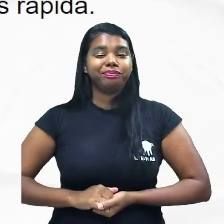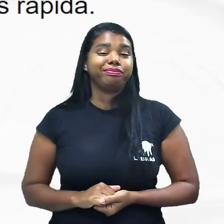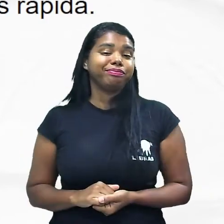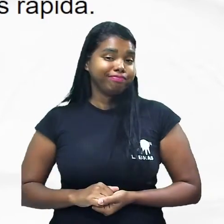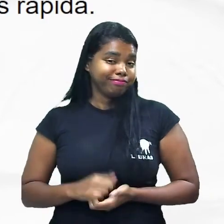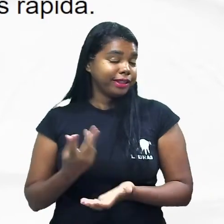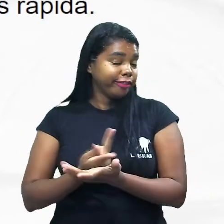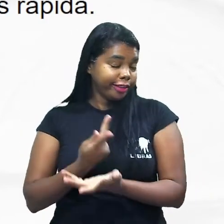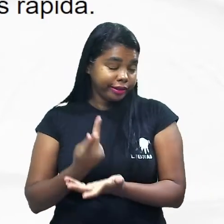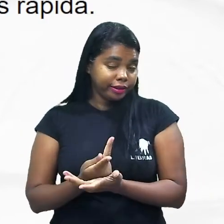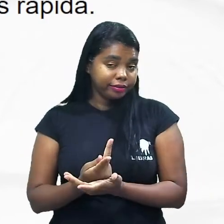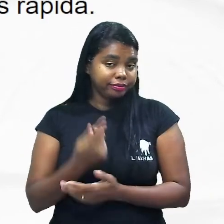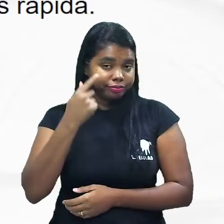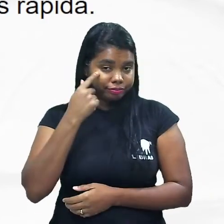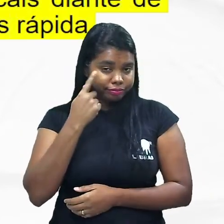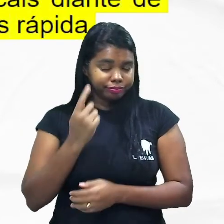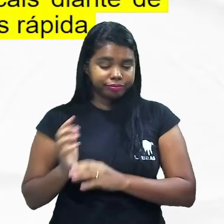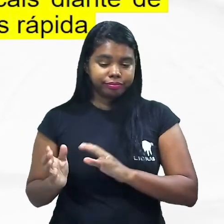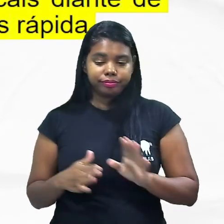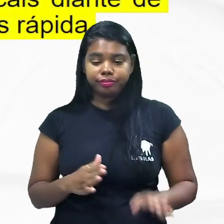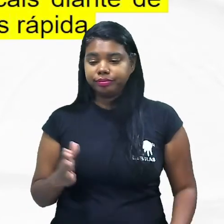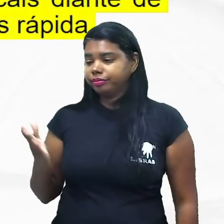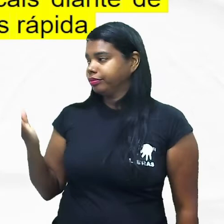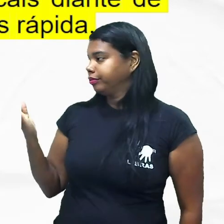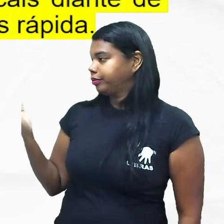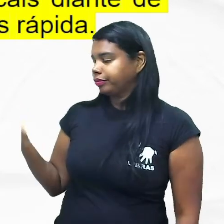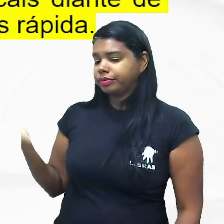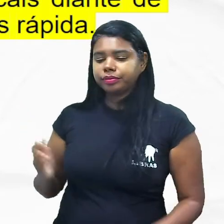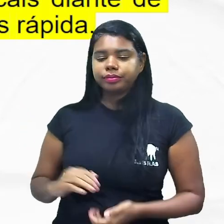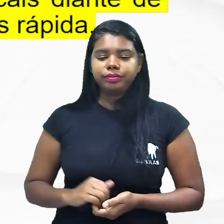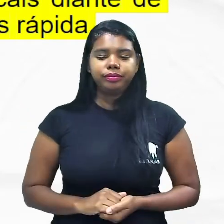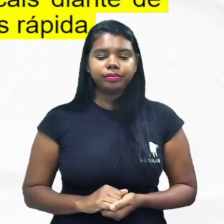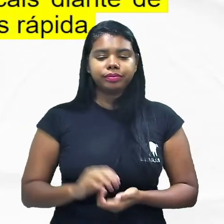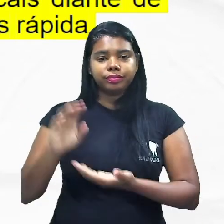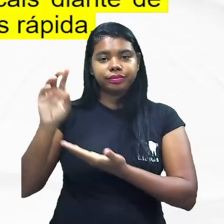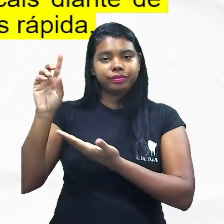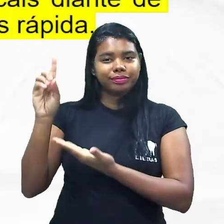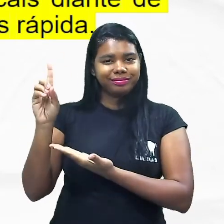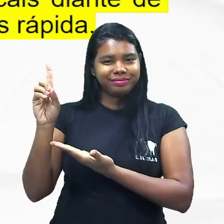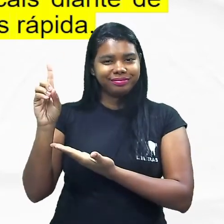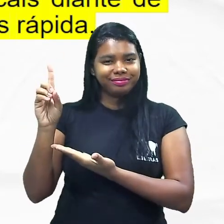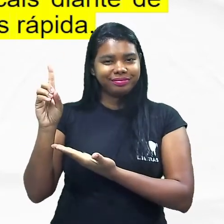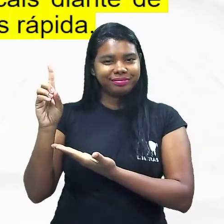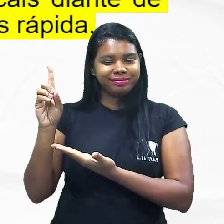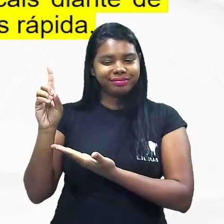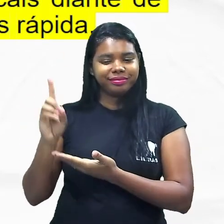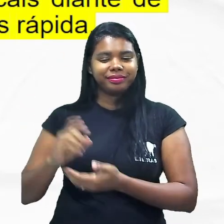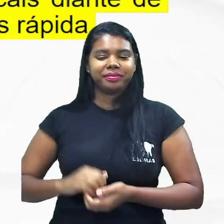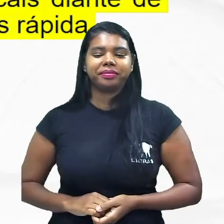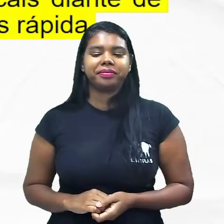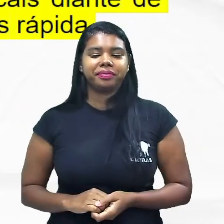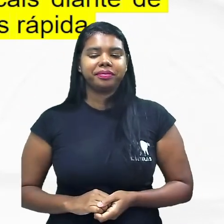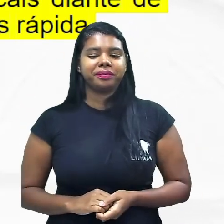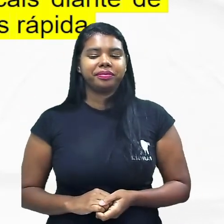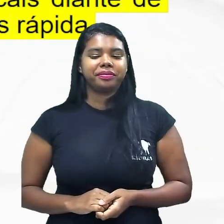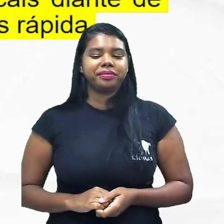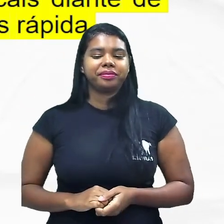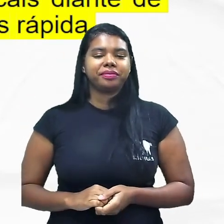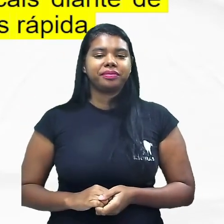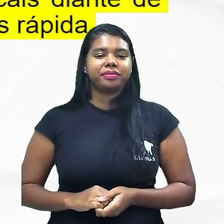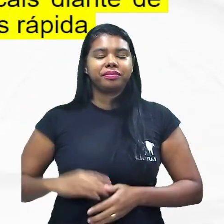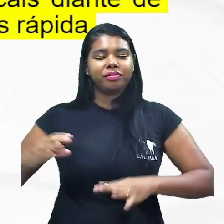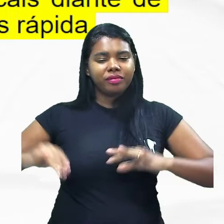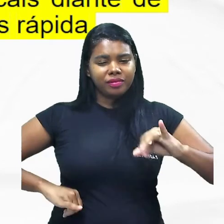questão então a resposta dela realmente é a letra D o exercício profissional sofrerá mudanças